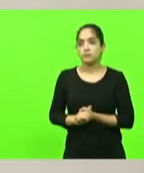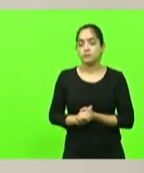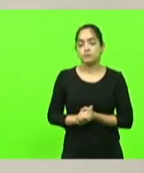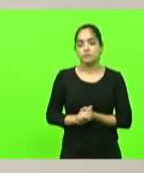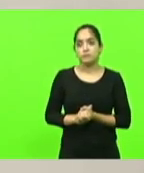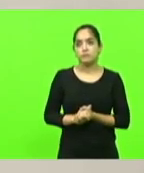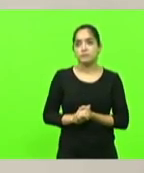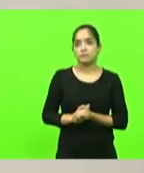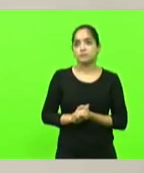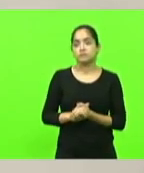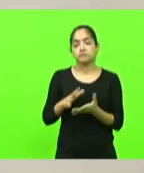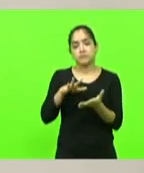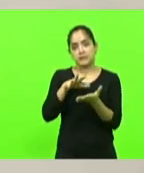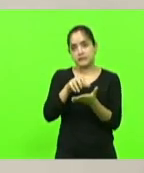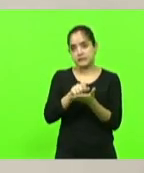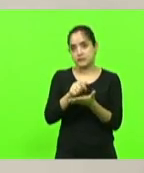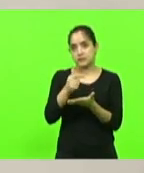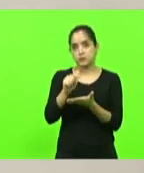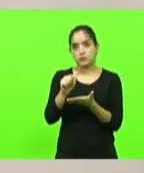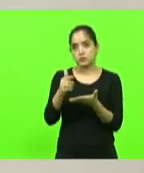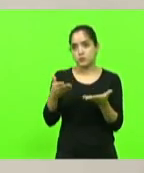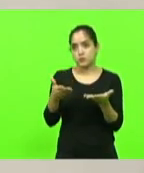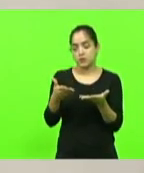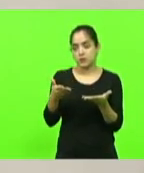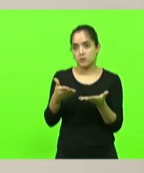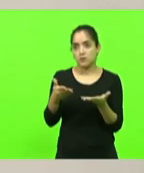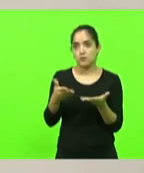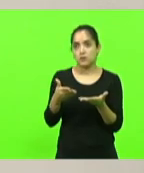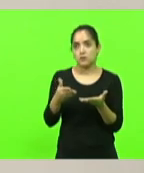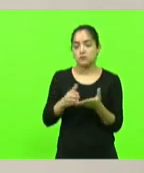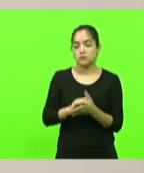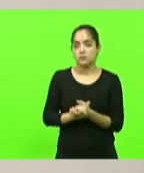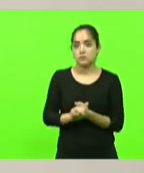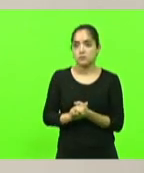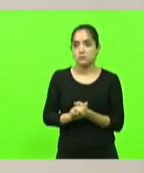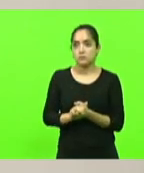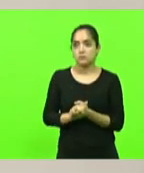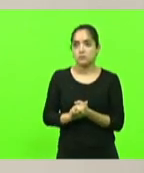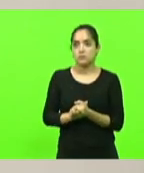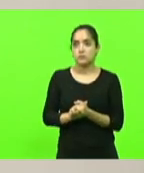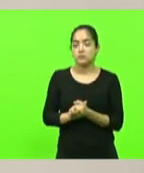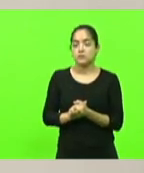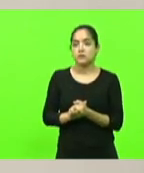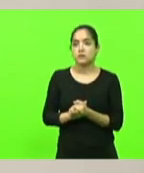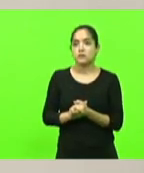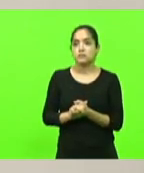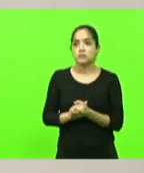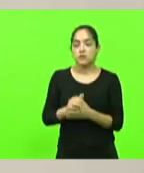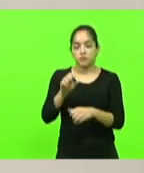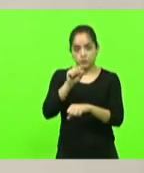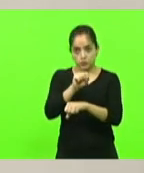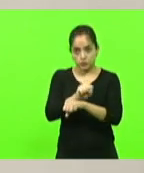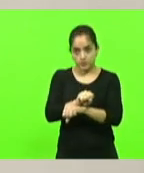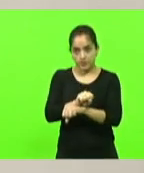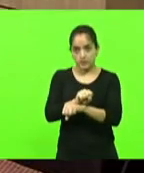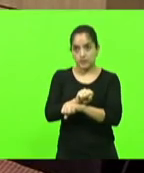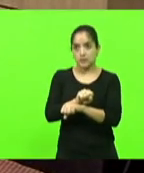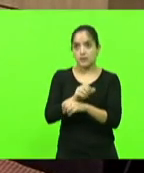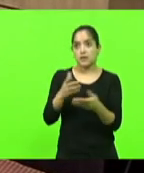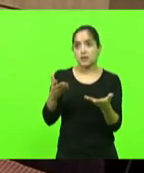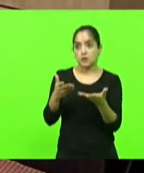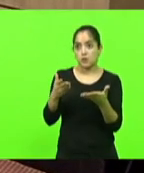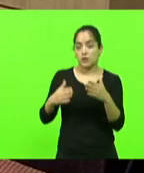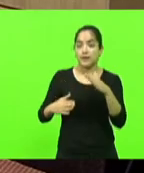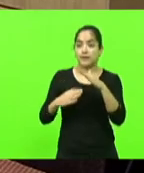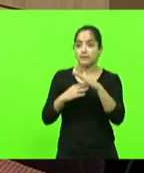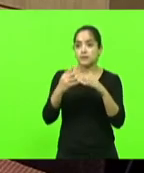não havendo então nem mais um deputado querendo fazer uso da palavra esta presidência suspende a sessão até